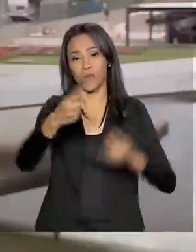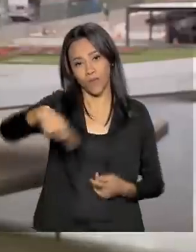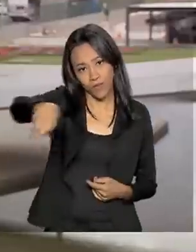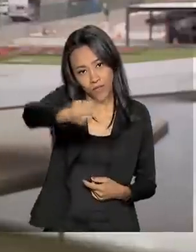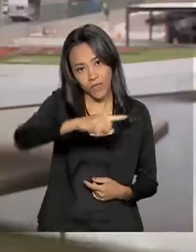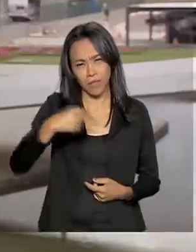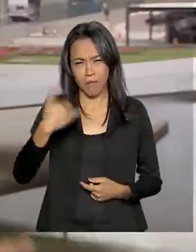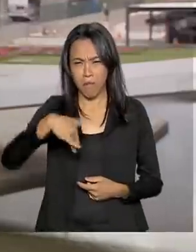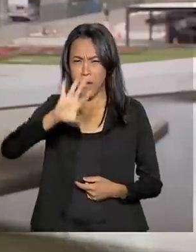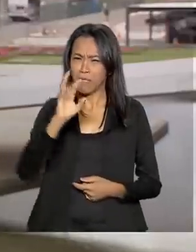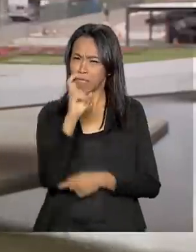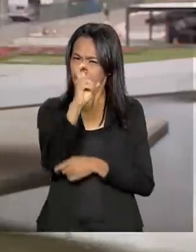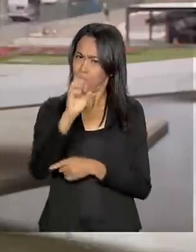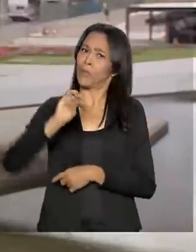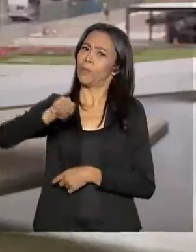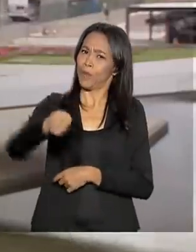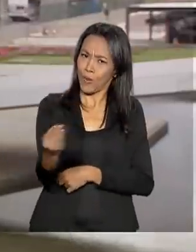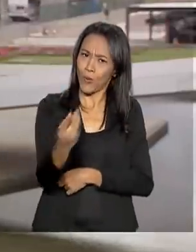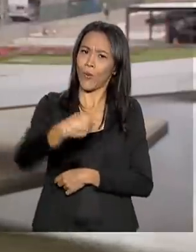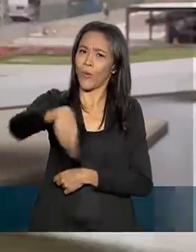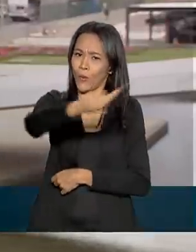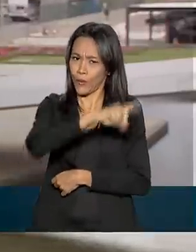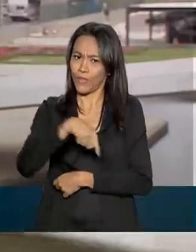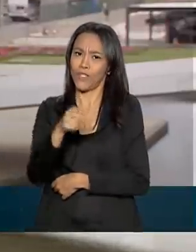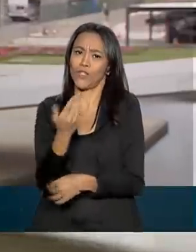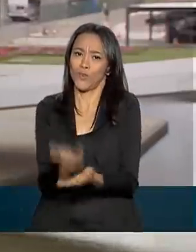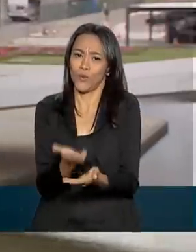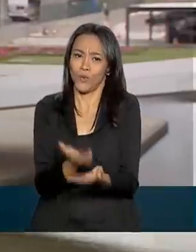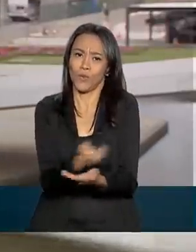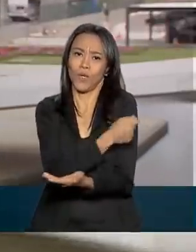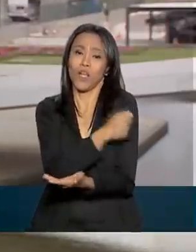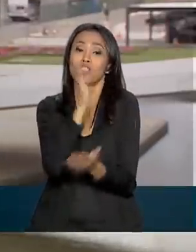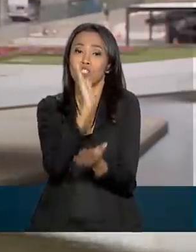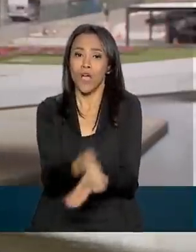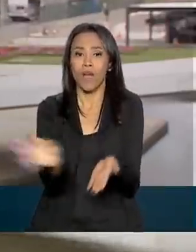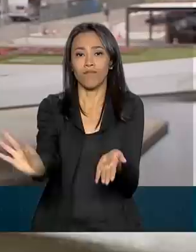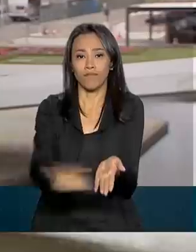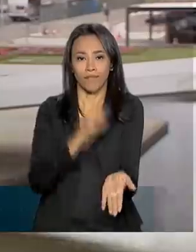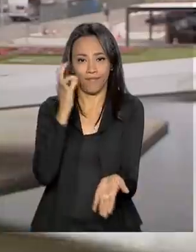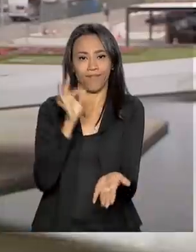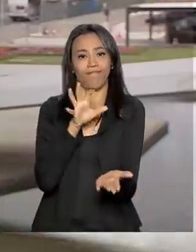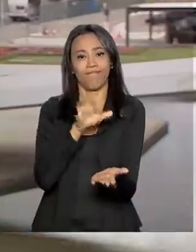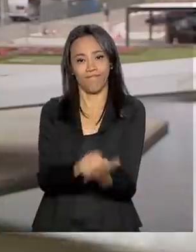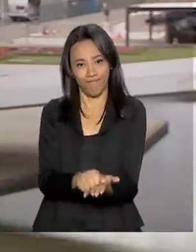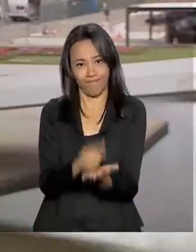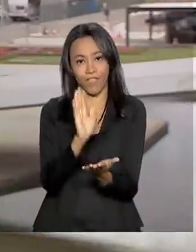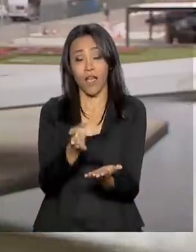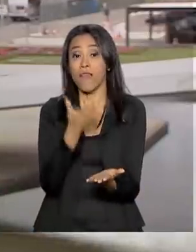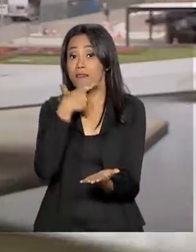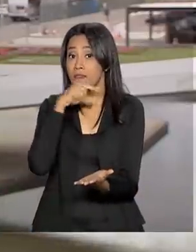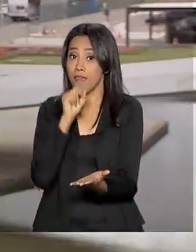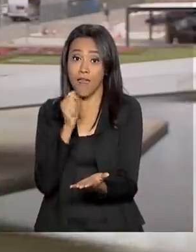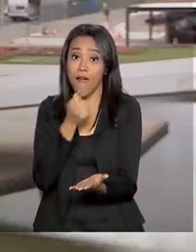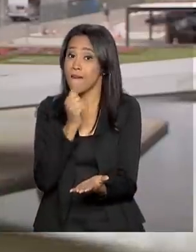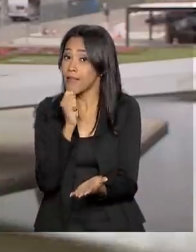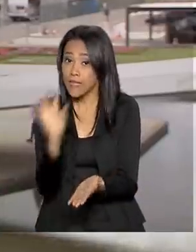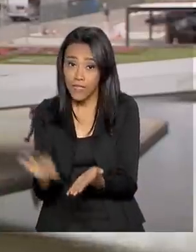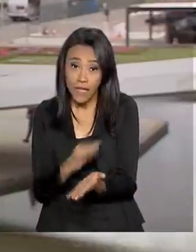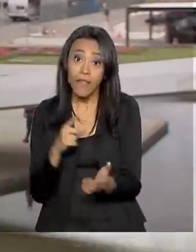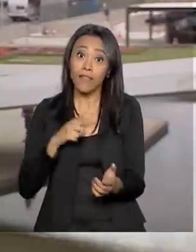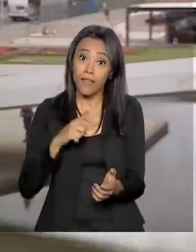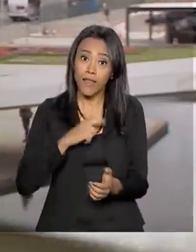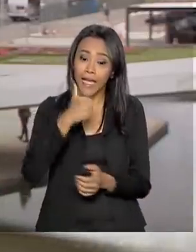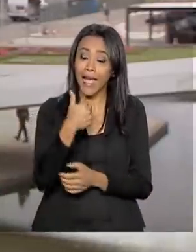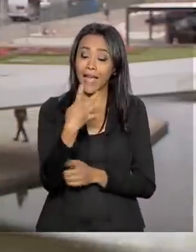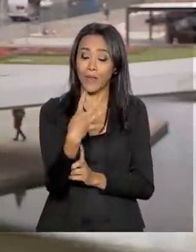Olha, mais de 5 milhões de estudantes já garantiram uma inscrição no Enem. Quem ficou de fora ainda tem 14 horas